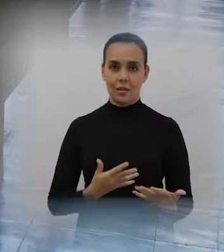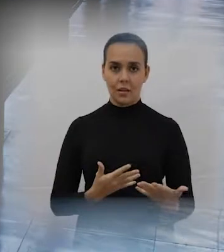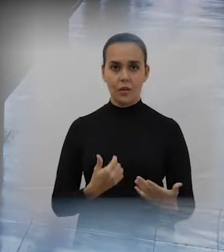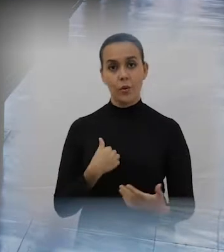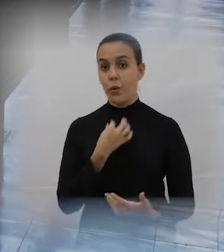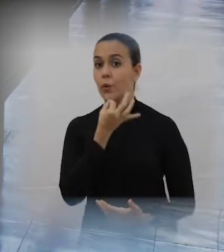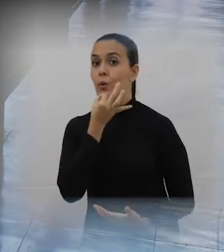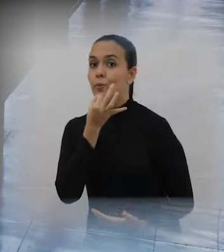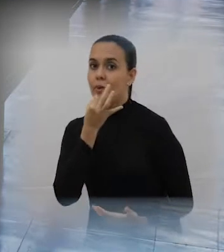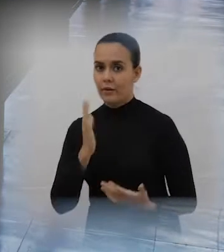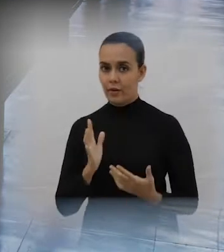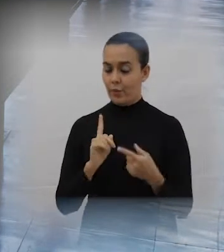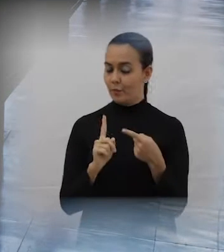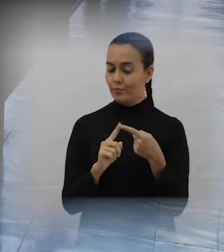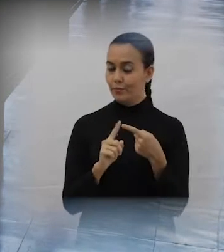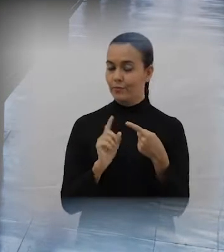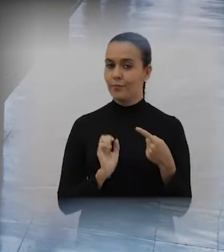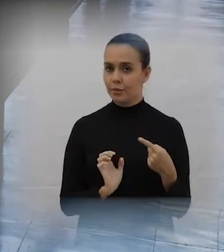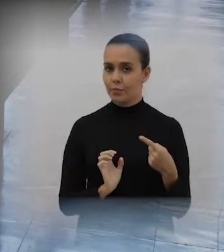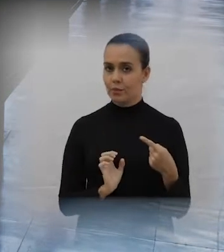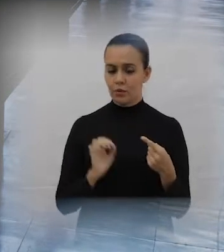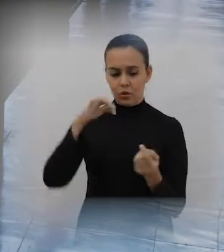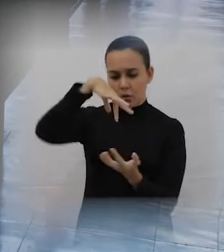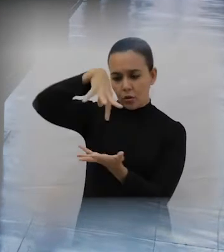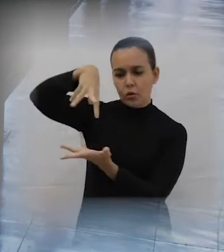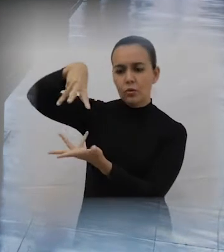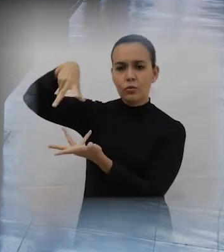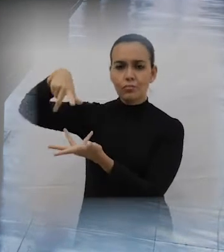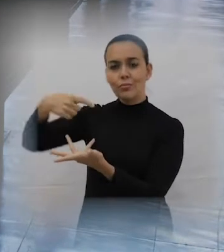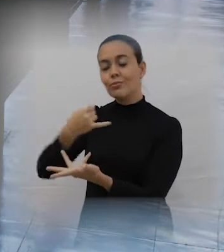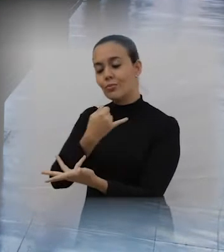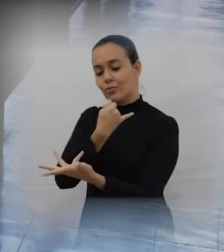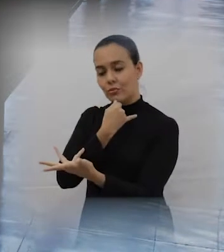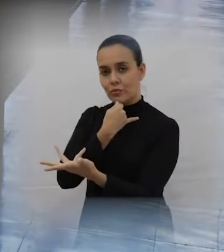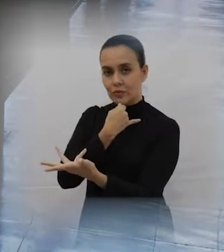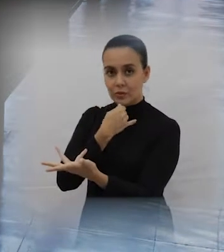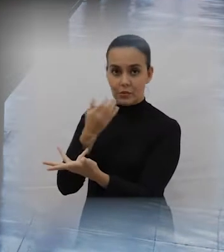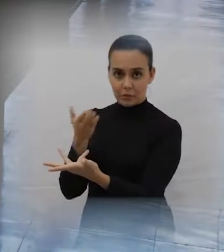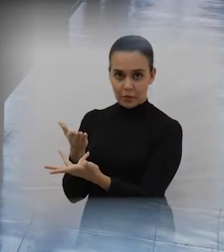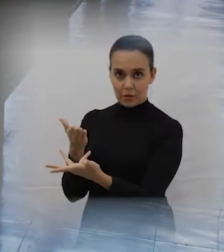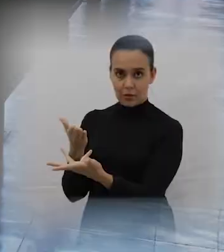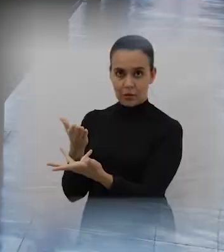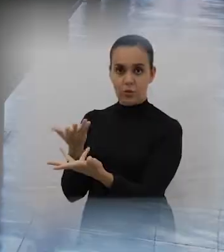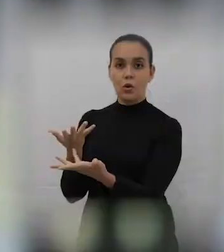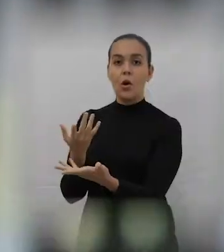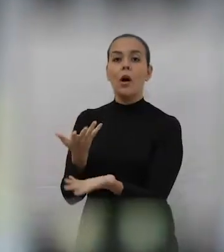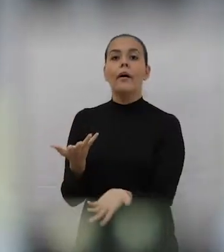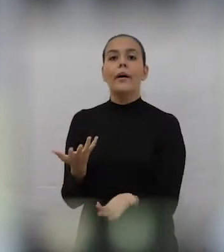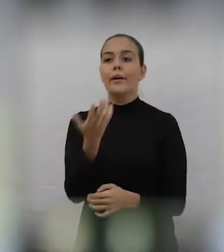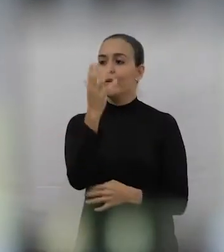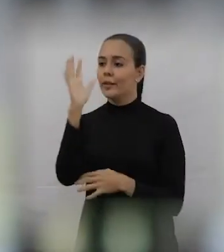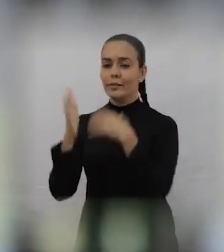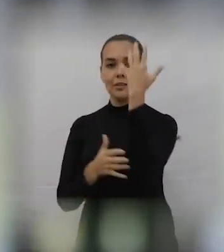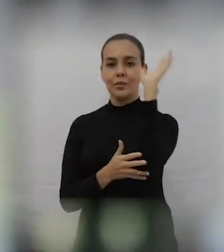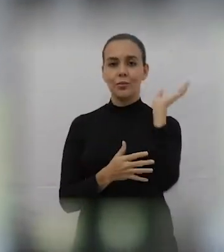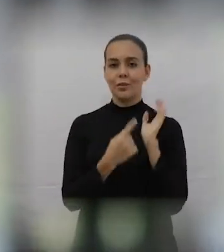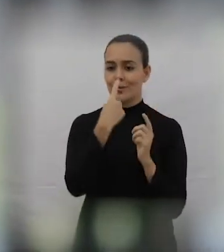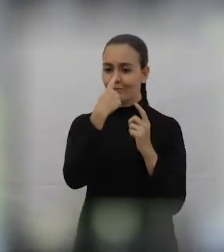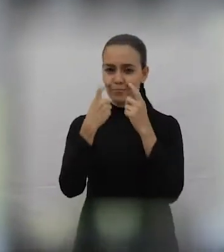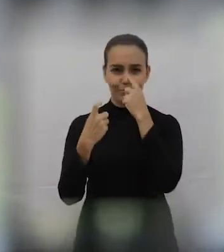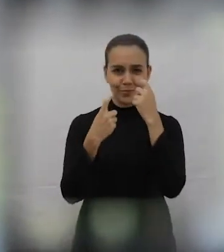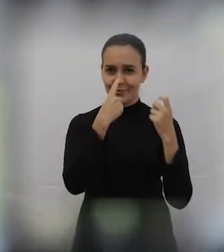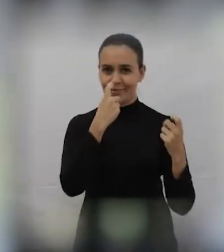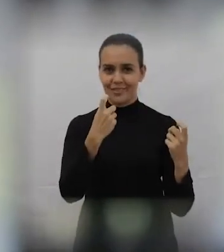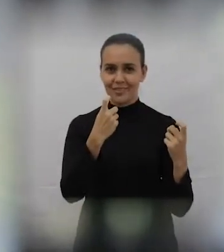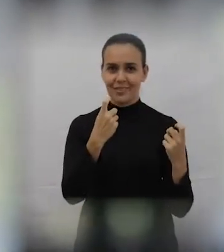infelizmente, o meio ambiente é muito menos respeitado do que deveria e o trabalhador é muito menos respeitado do que deveria. Muitos países do mundo,